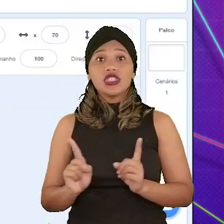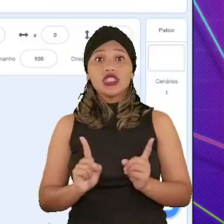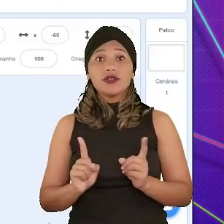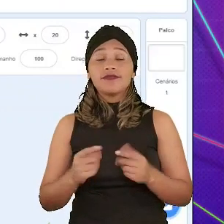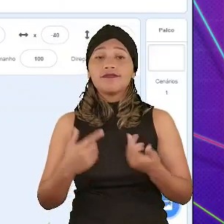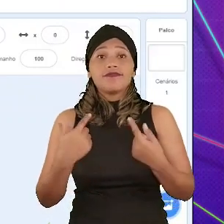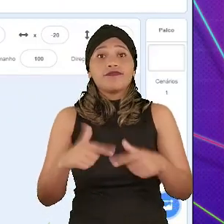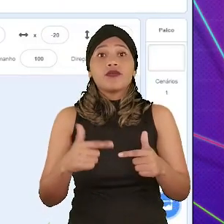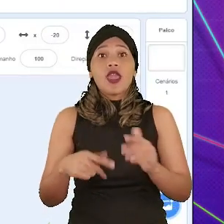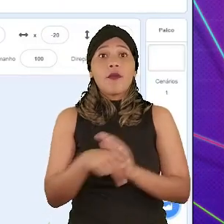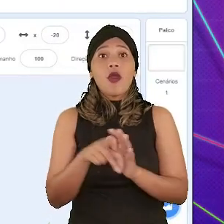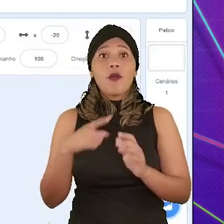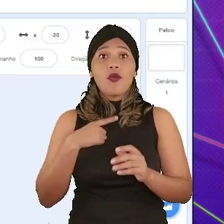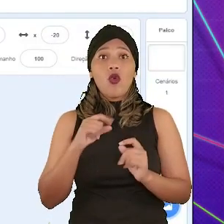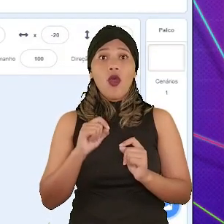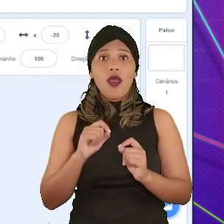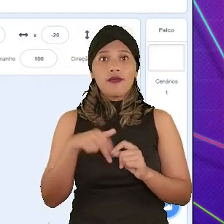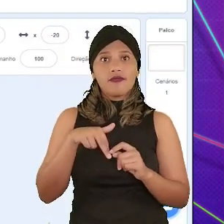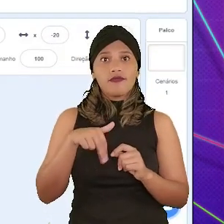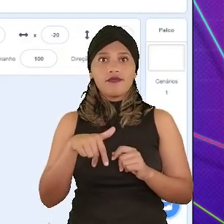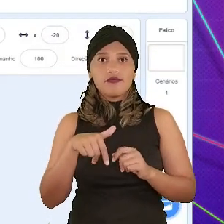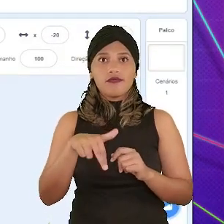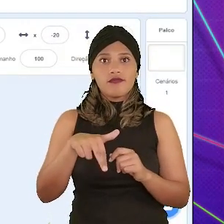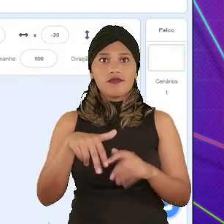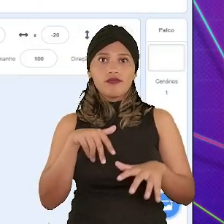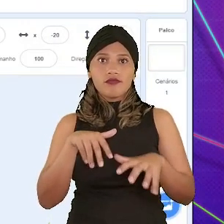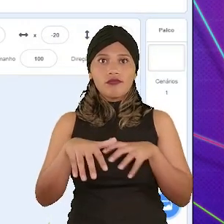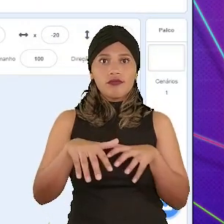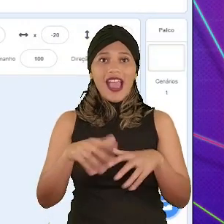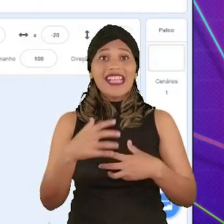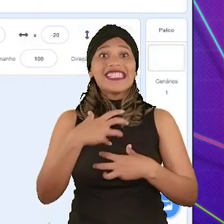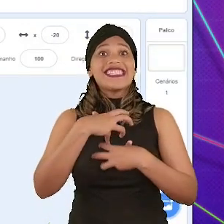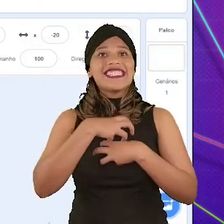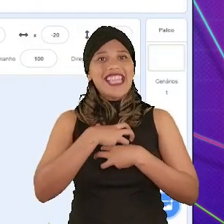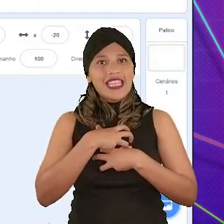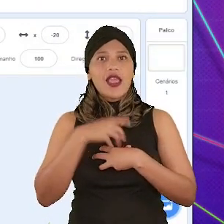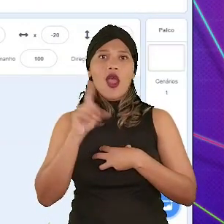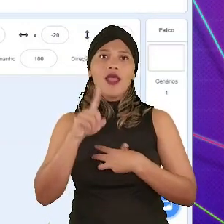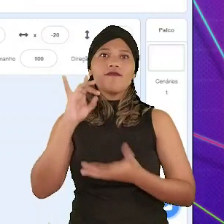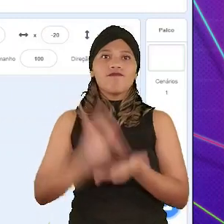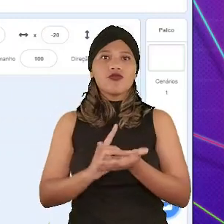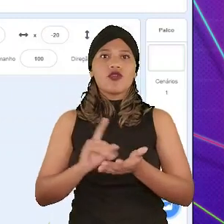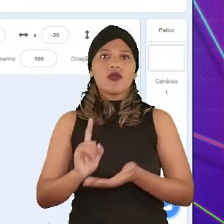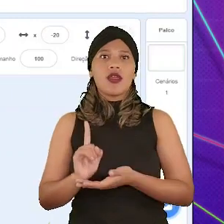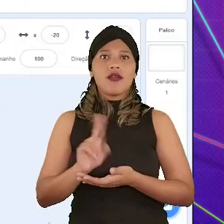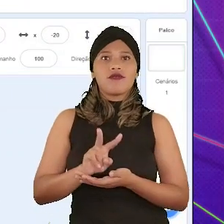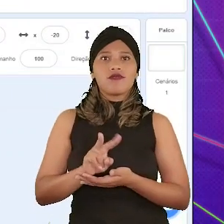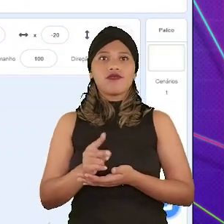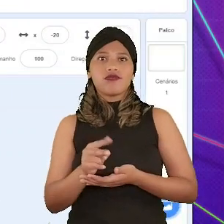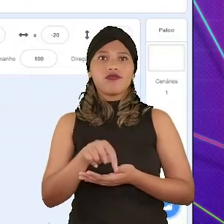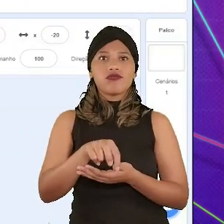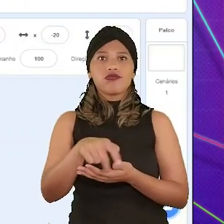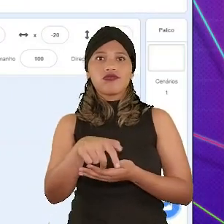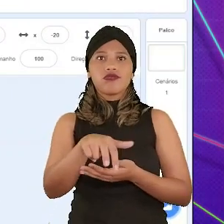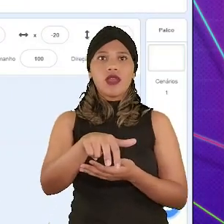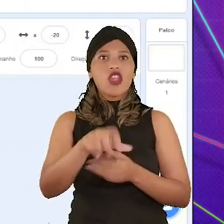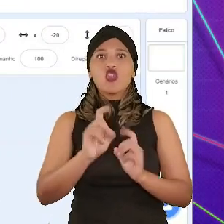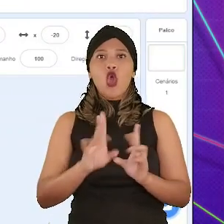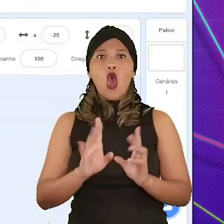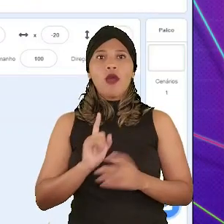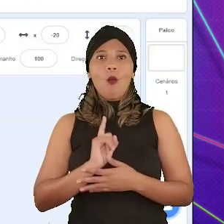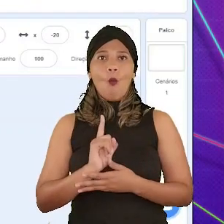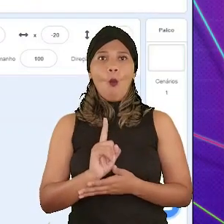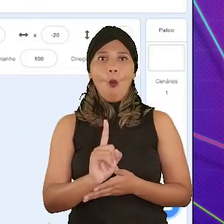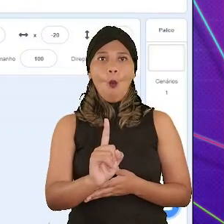direção, porque nós não temos aqui algo que faça as fantasias mudarem de forma que tenhamos a sensação de que ele está realmente se movimentando.